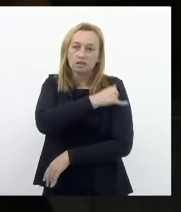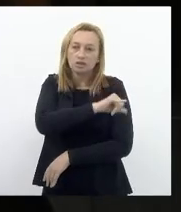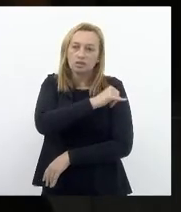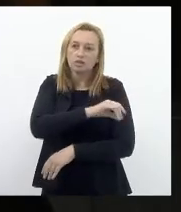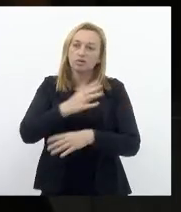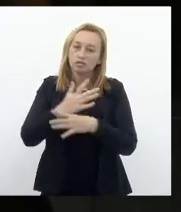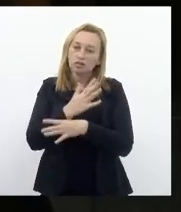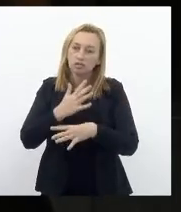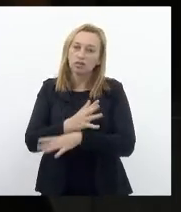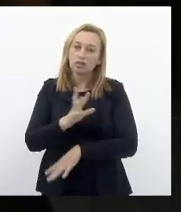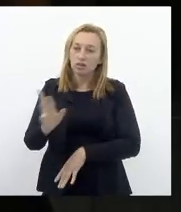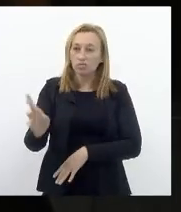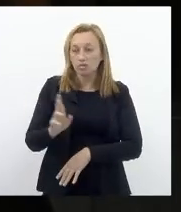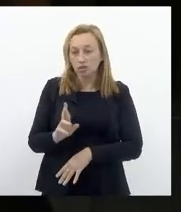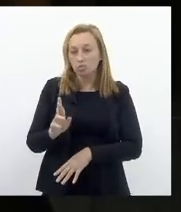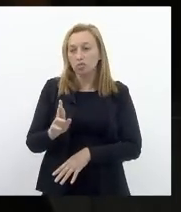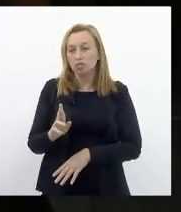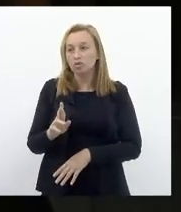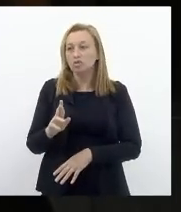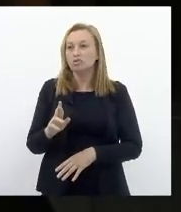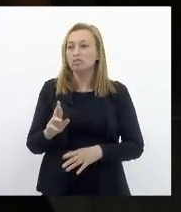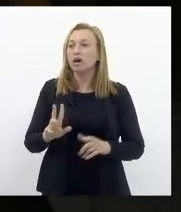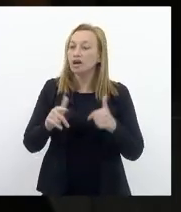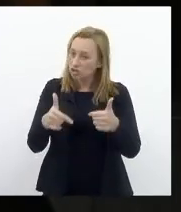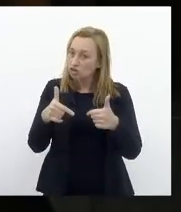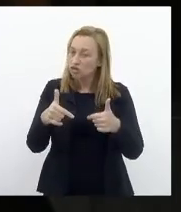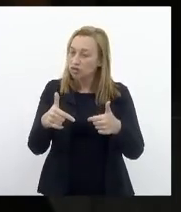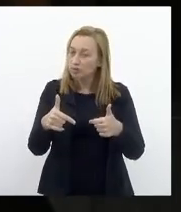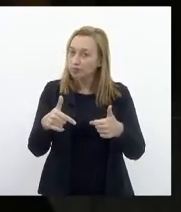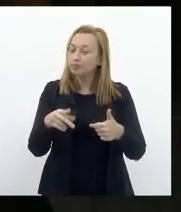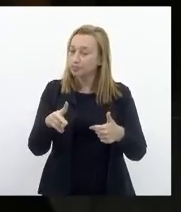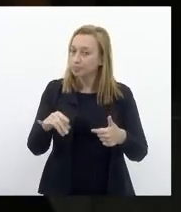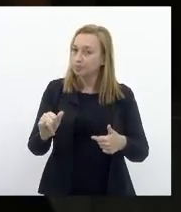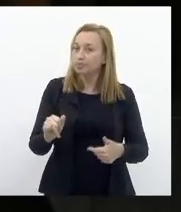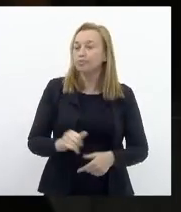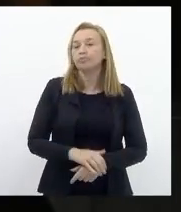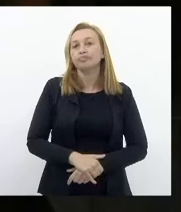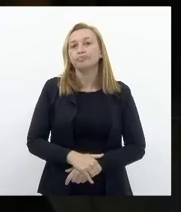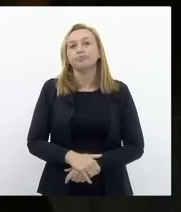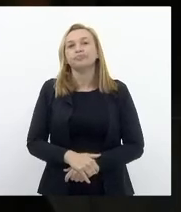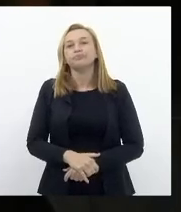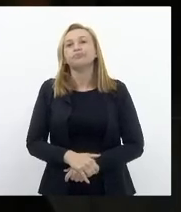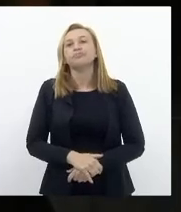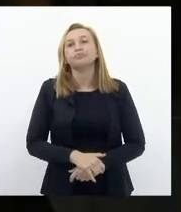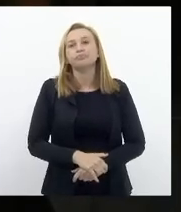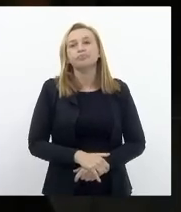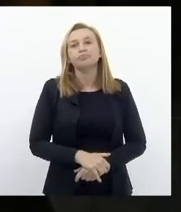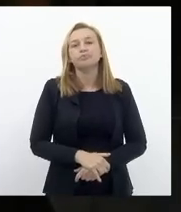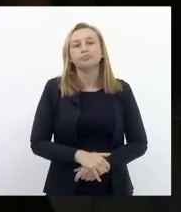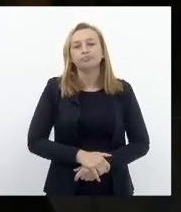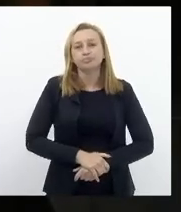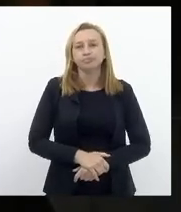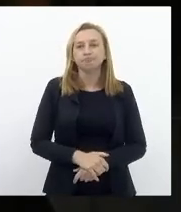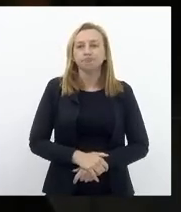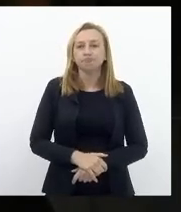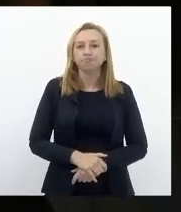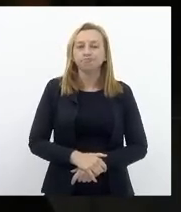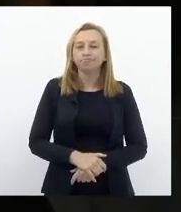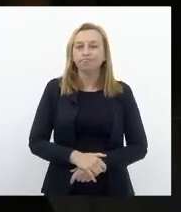sua resposta Adotará Alguma providência Que esteja Que seja Da alçada Da prefeitura Para